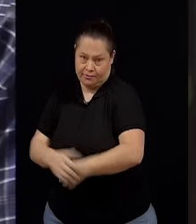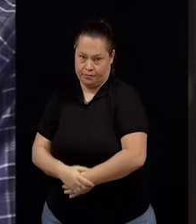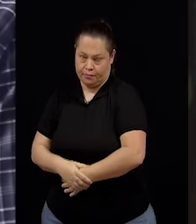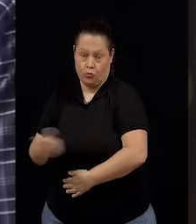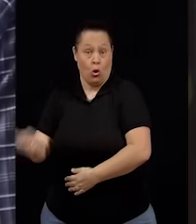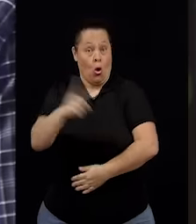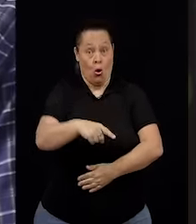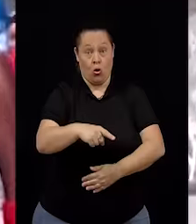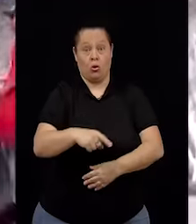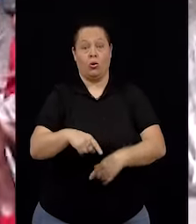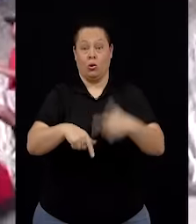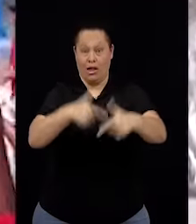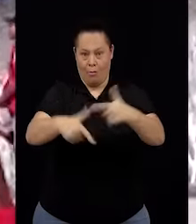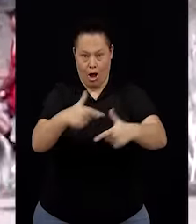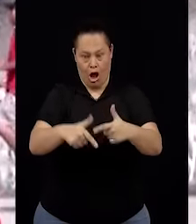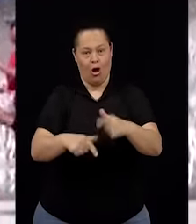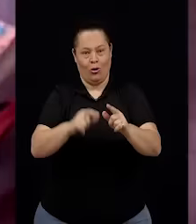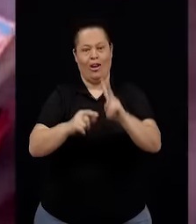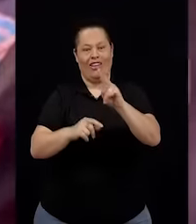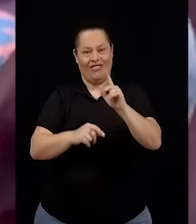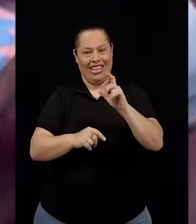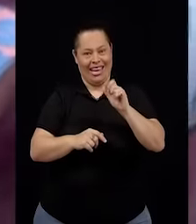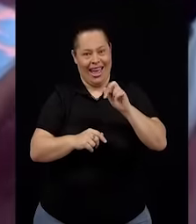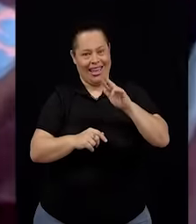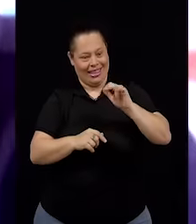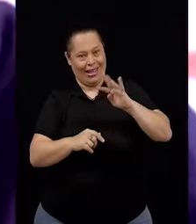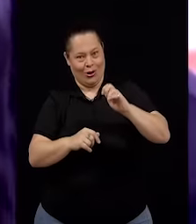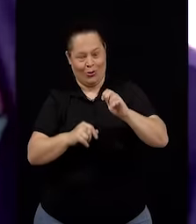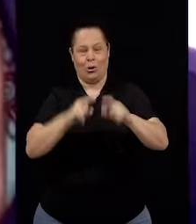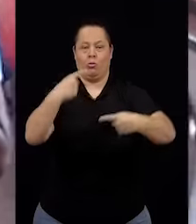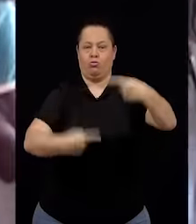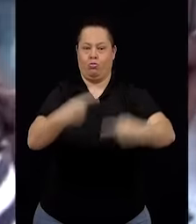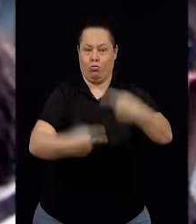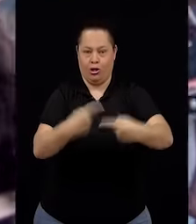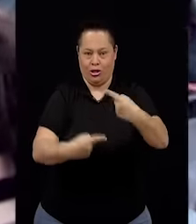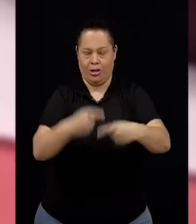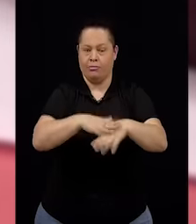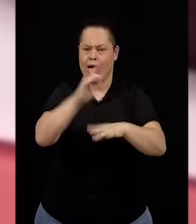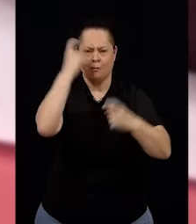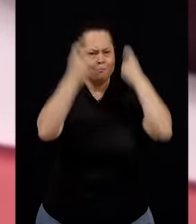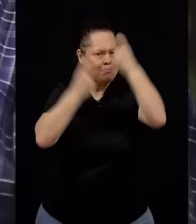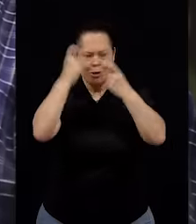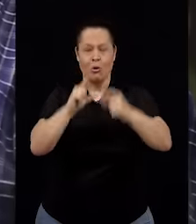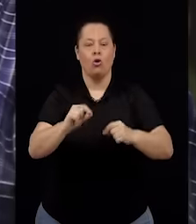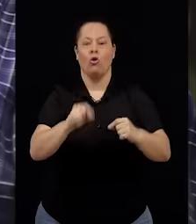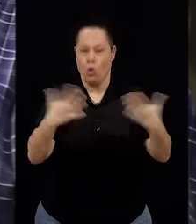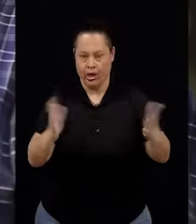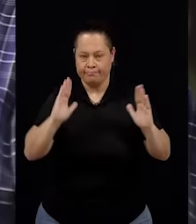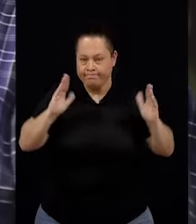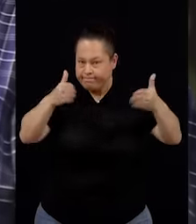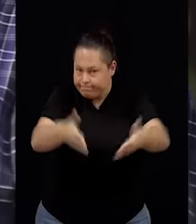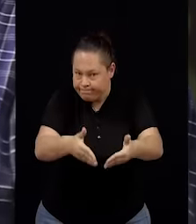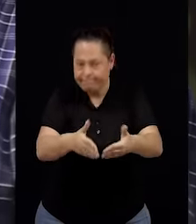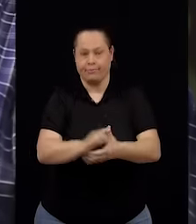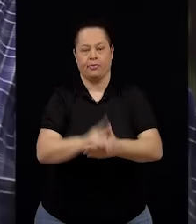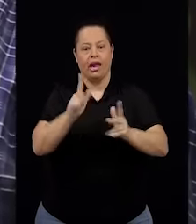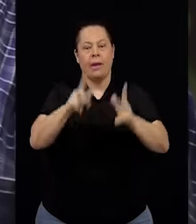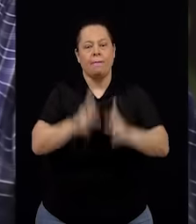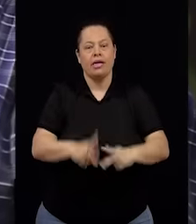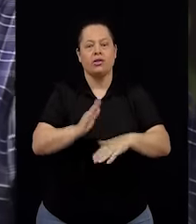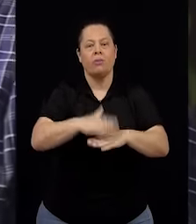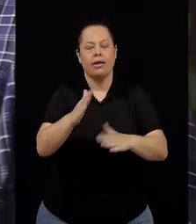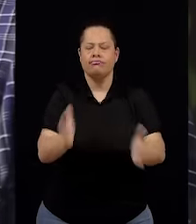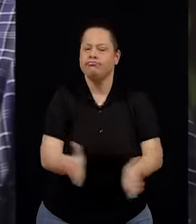a ação social e política, ele tem atuado prioritariamente junto aos mais pobres, aos